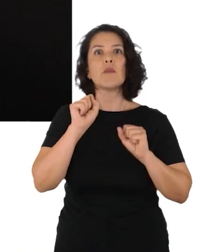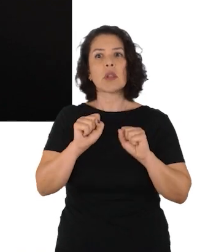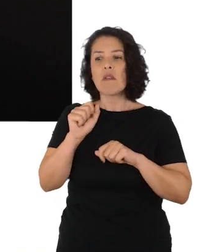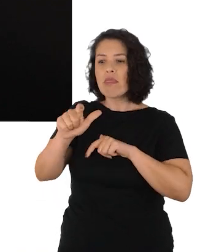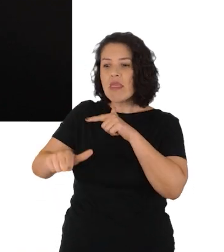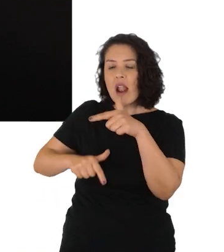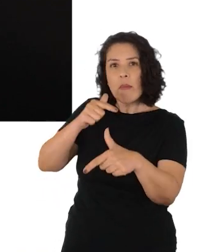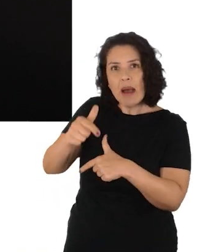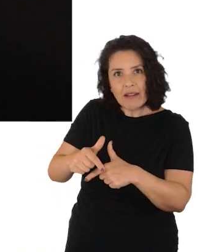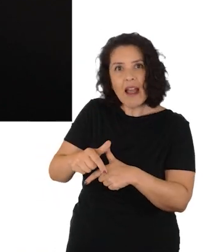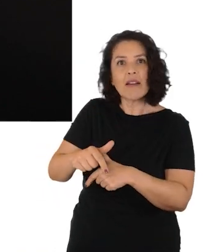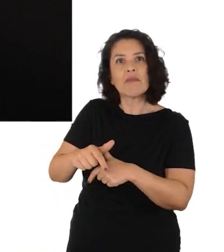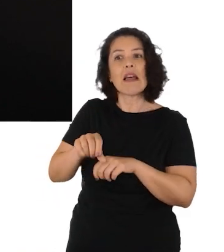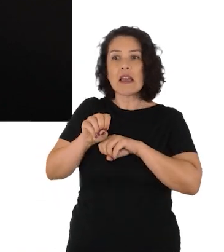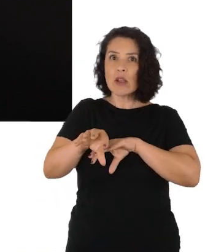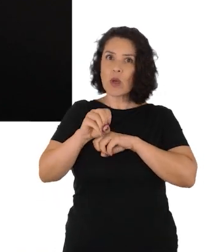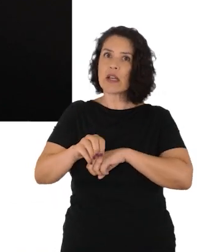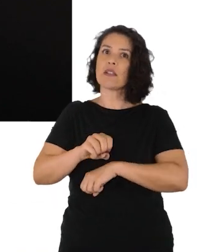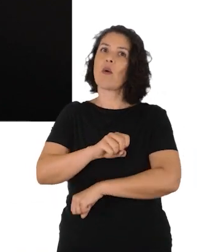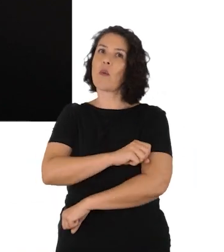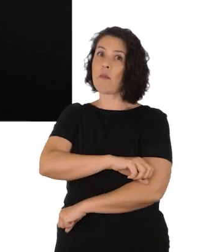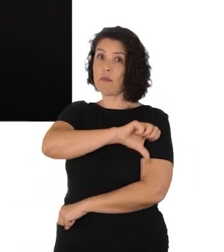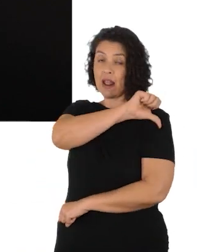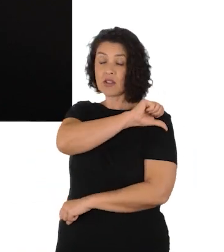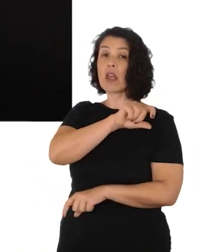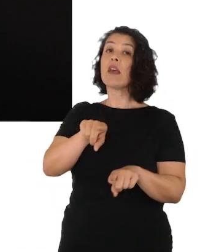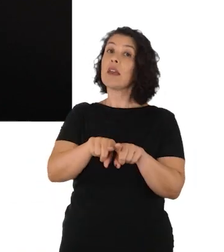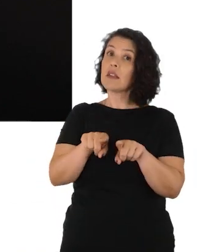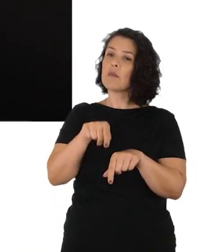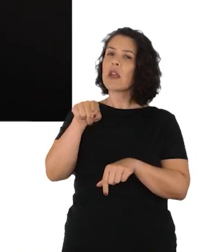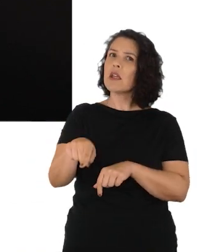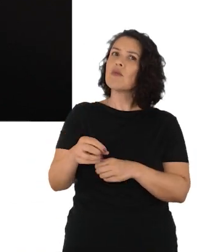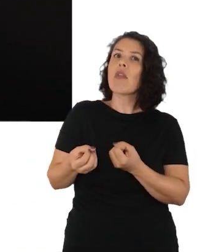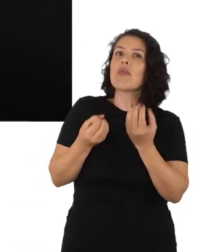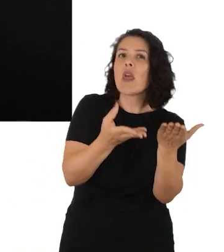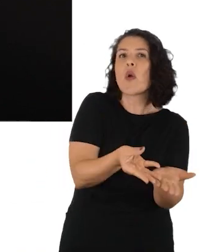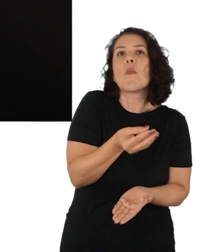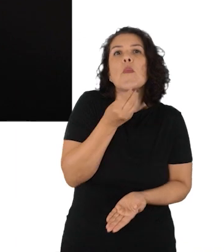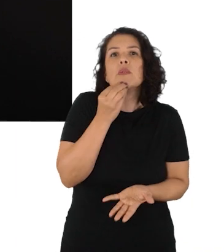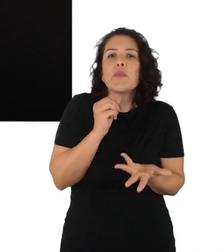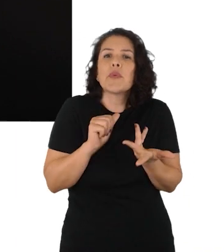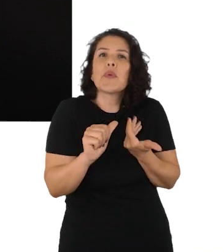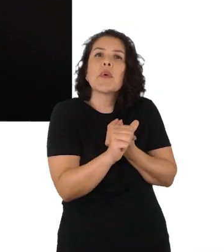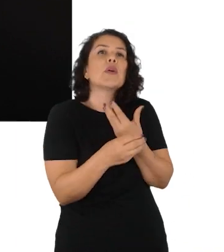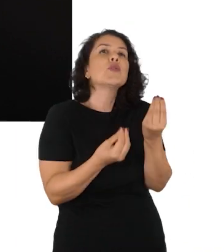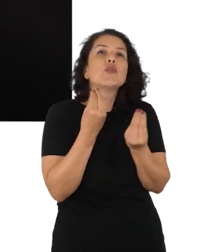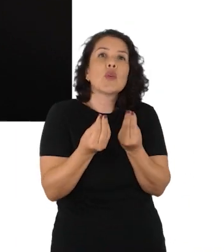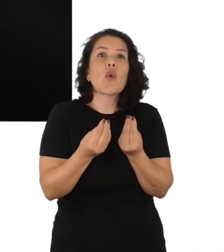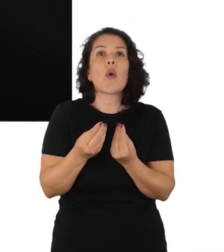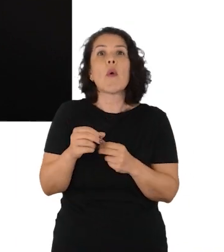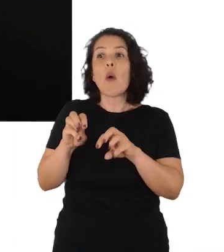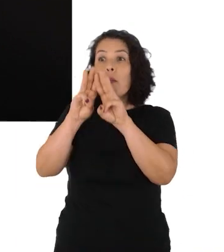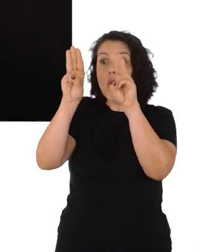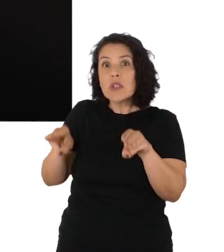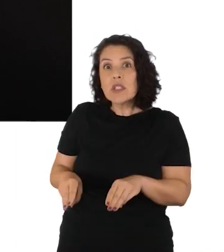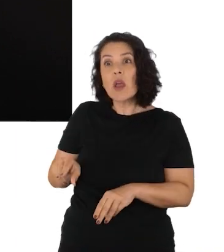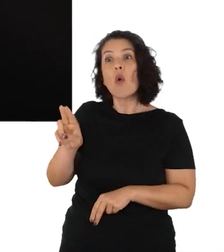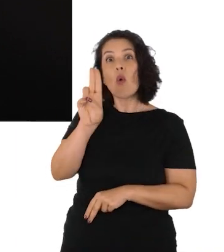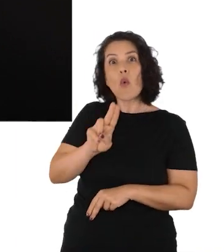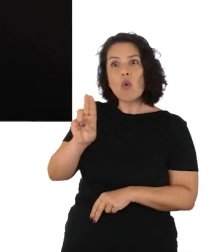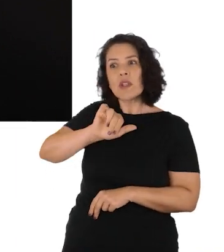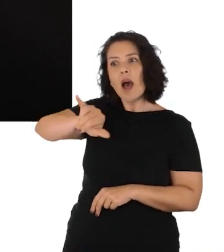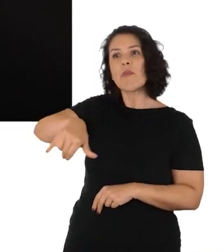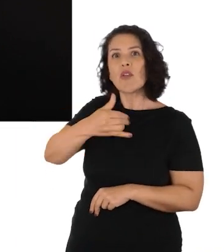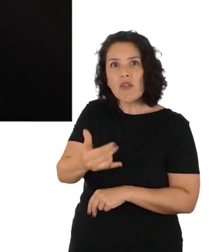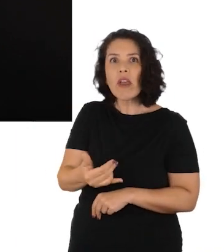os alunos estarão mais preparados para atuar na educação básica, uma vez que essa atividade ela promoveu possibilidades